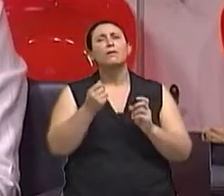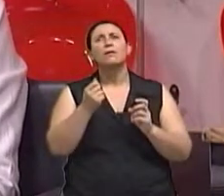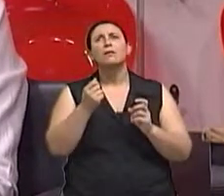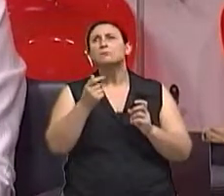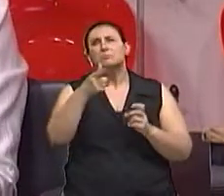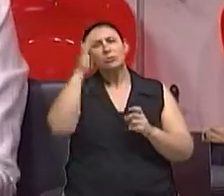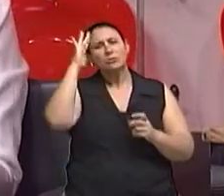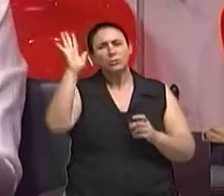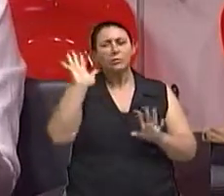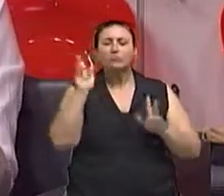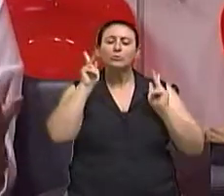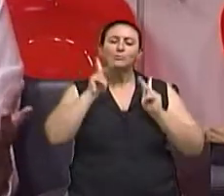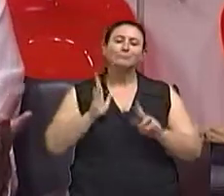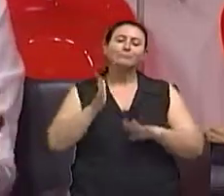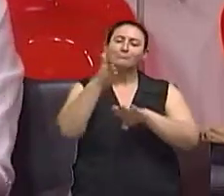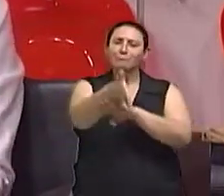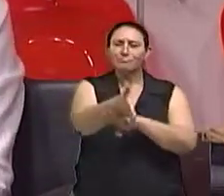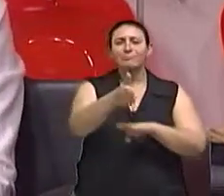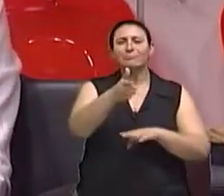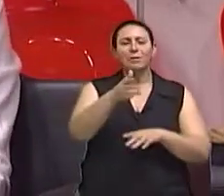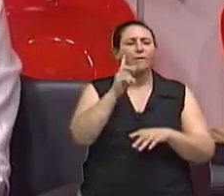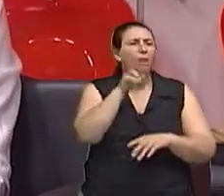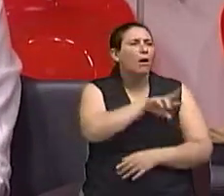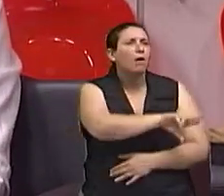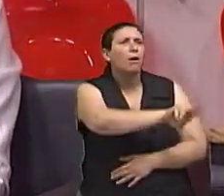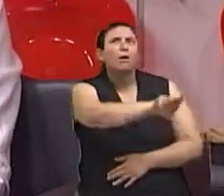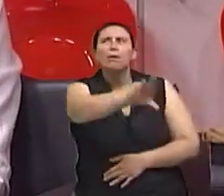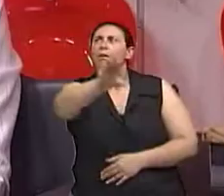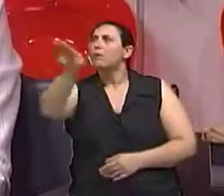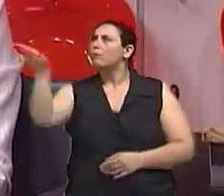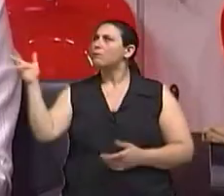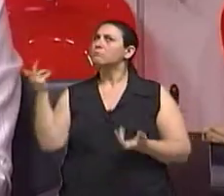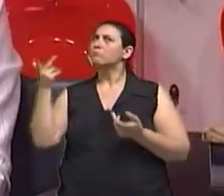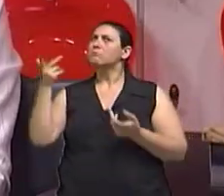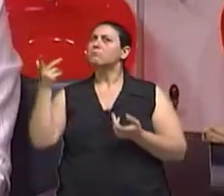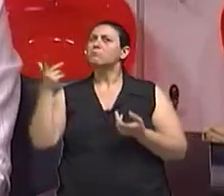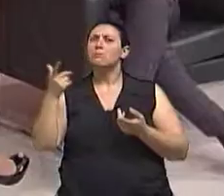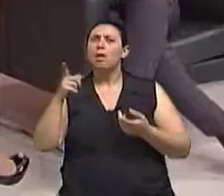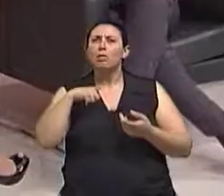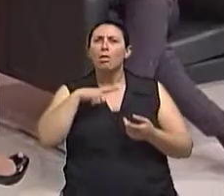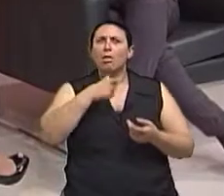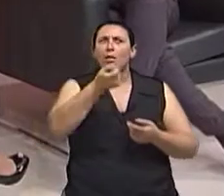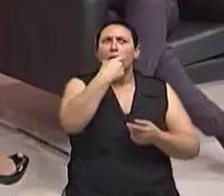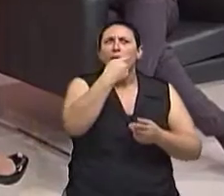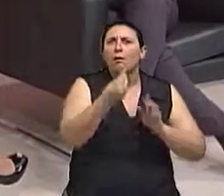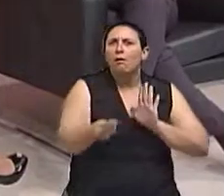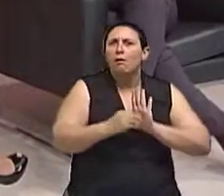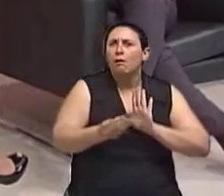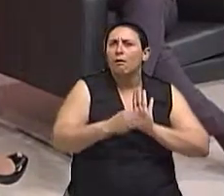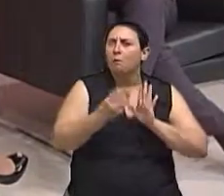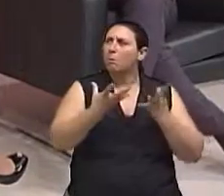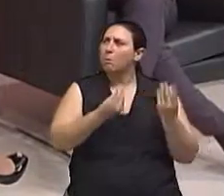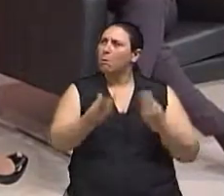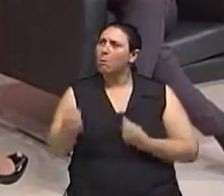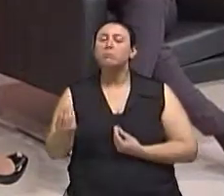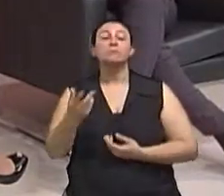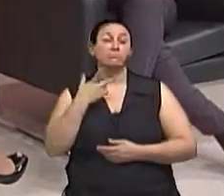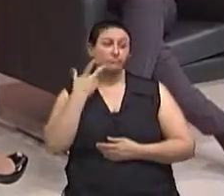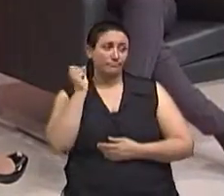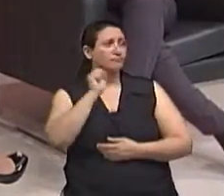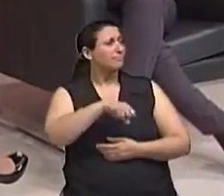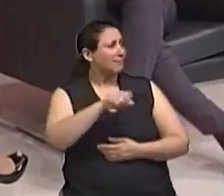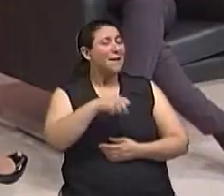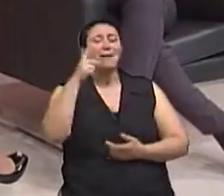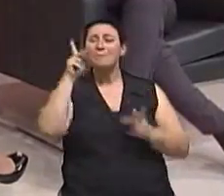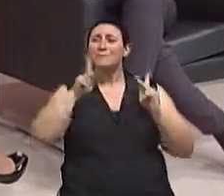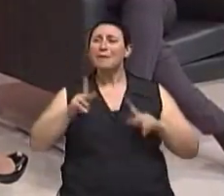naturais e com aquela infinidade de produtos, né? E fazendo parte de uma sociedade que é imediatista e que está tudo à